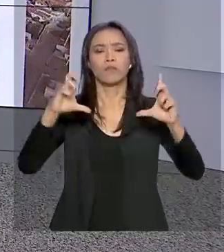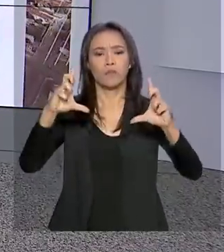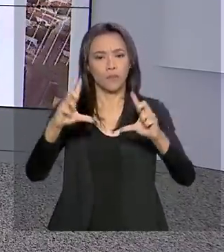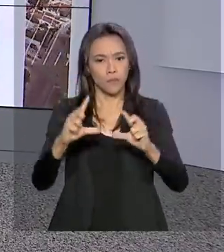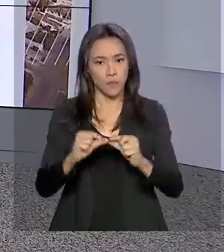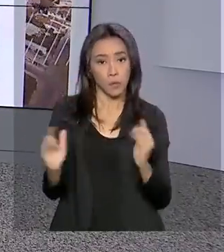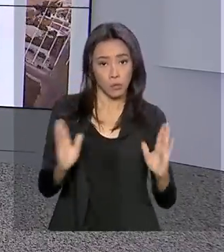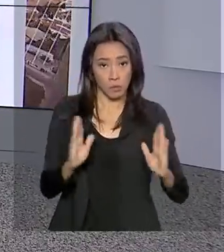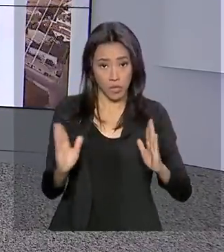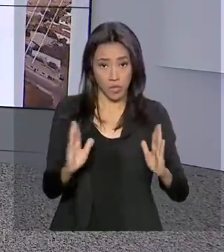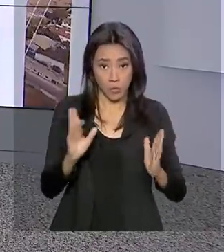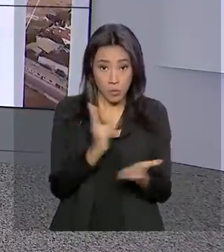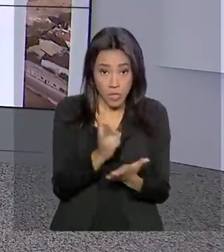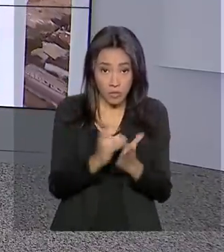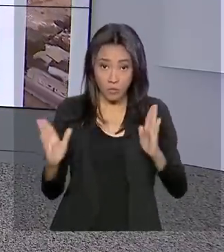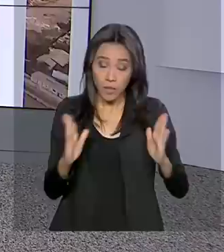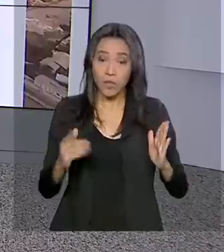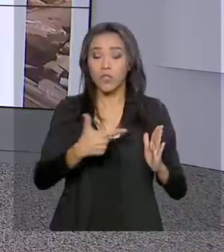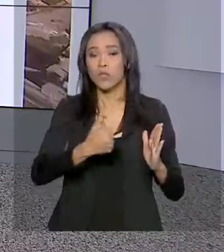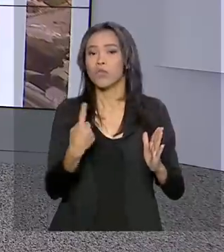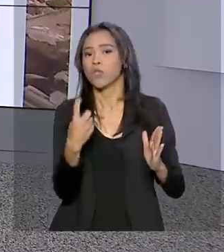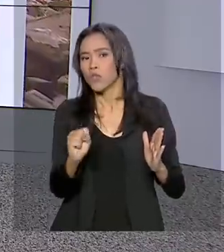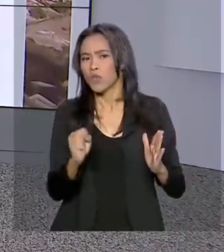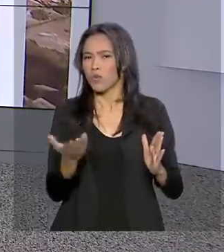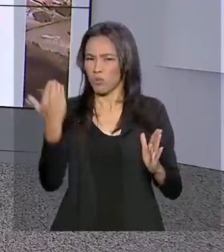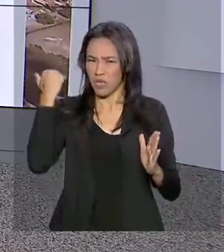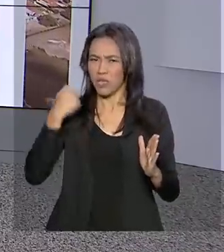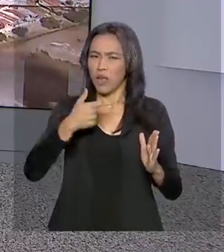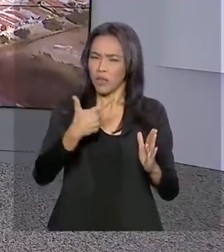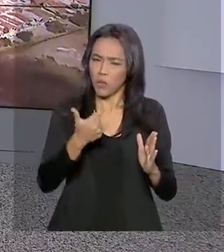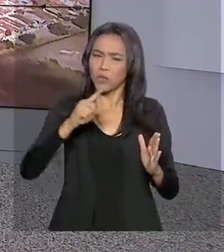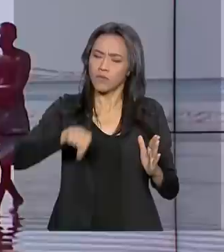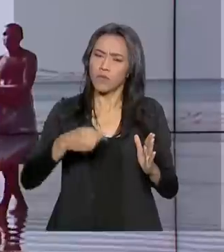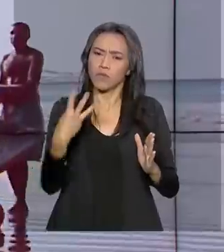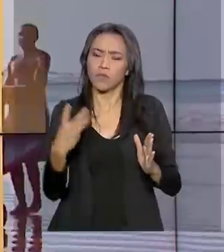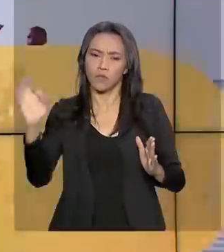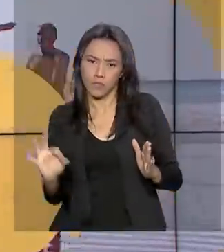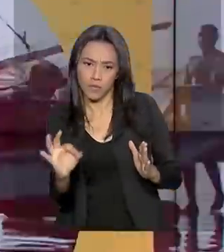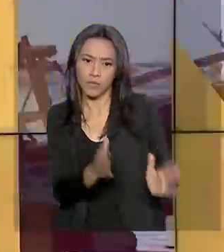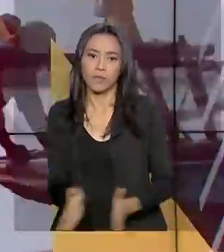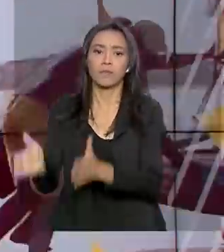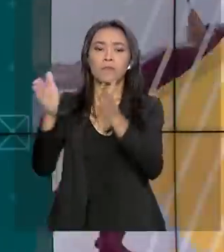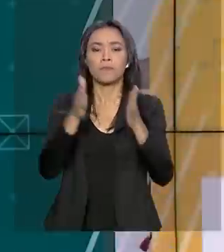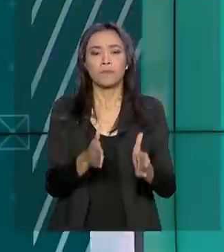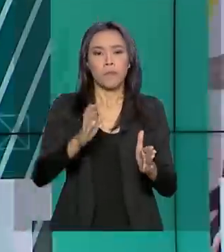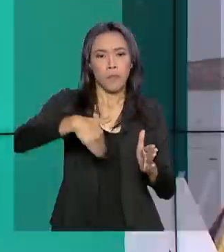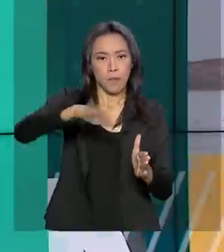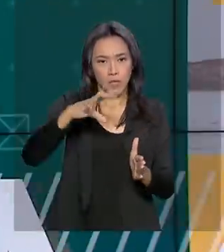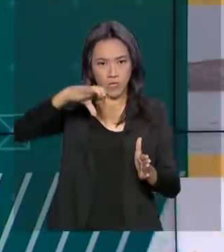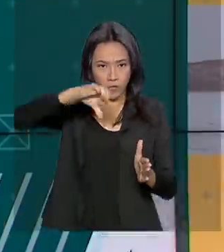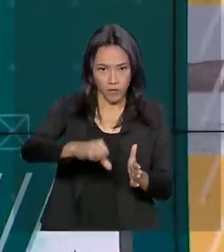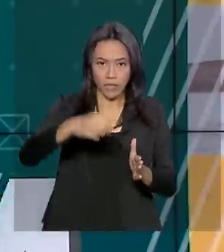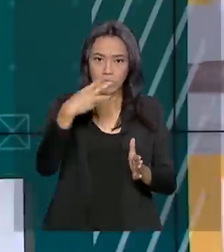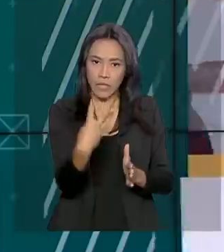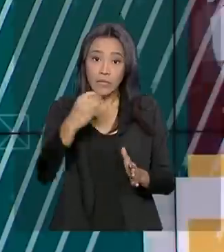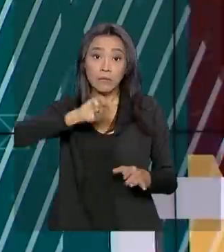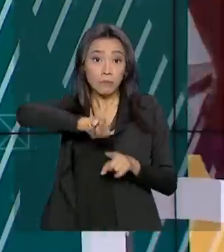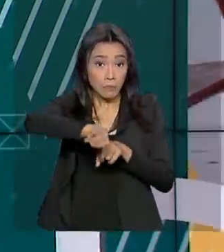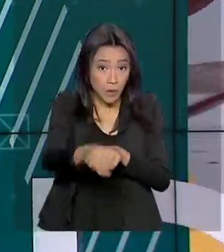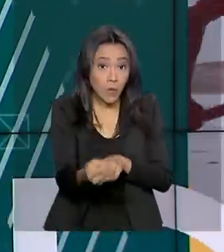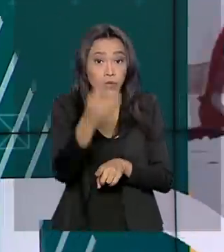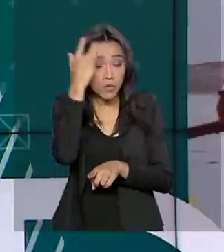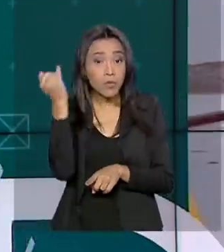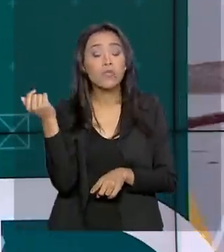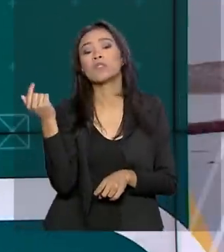de 2018, quando a taxa foi de 12,3%. São mais de 93 milhões de pessoas com